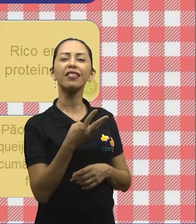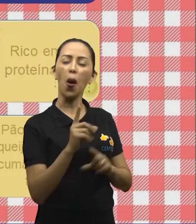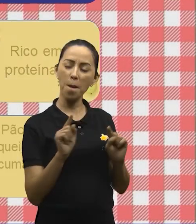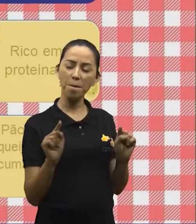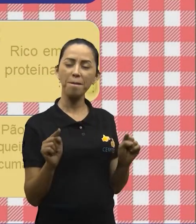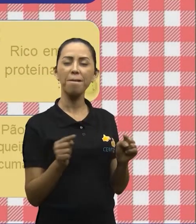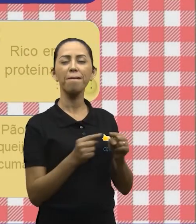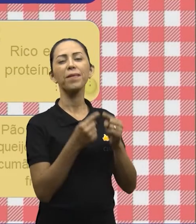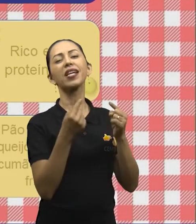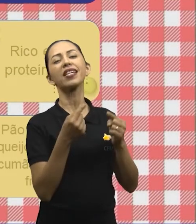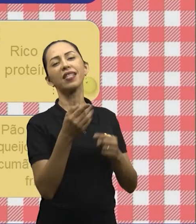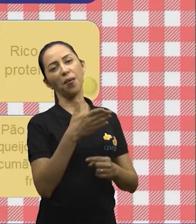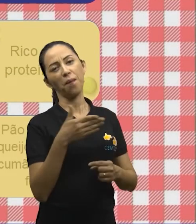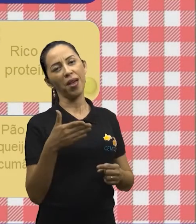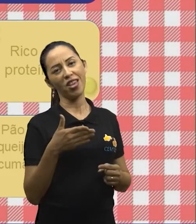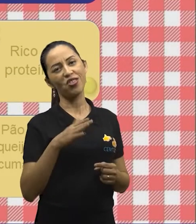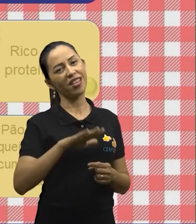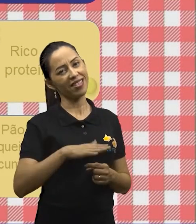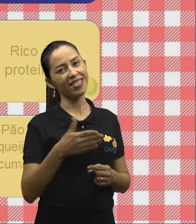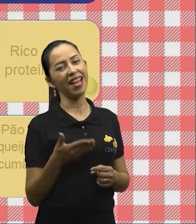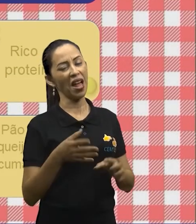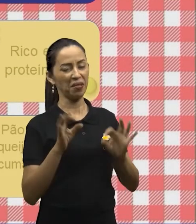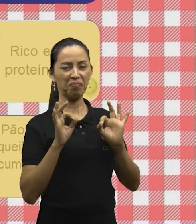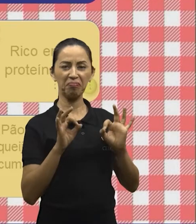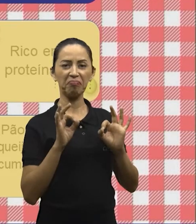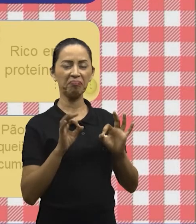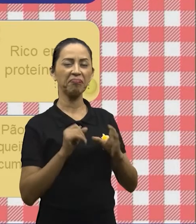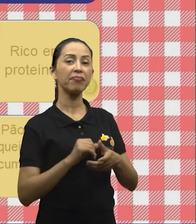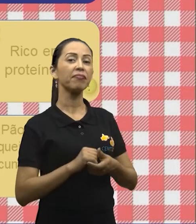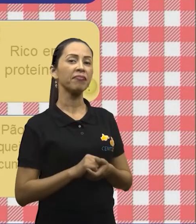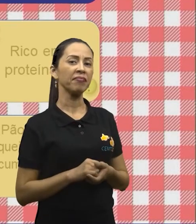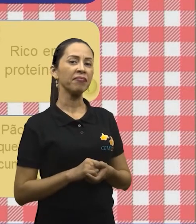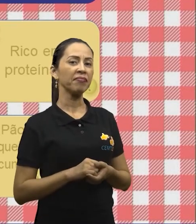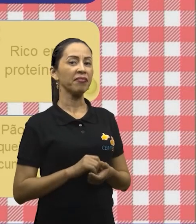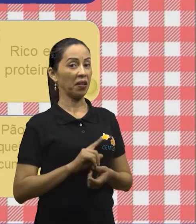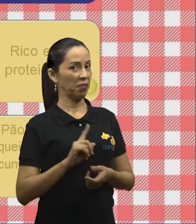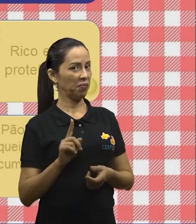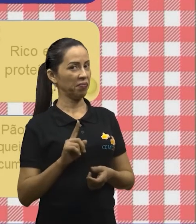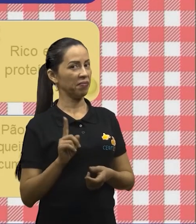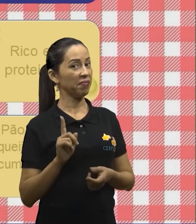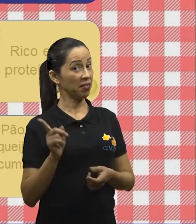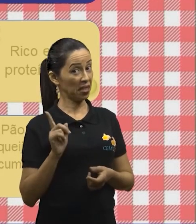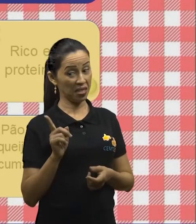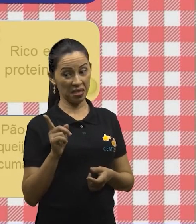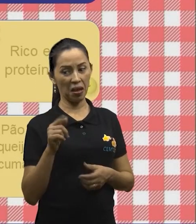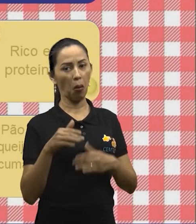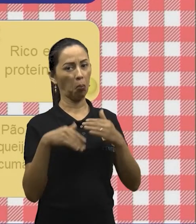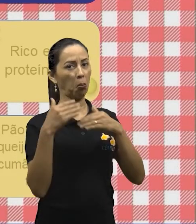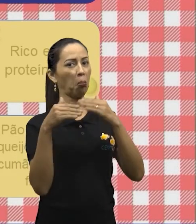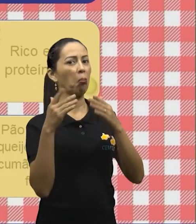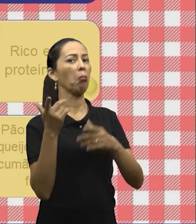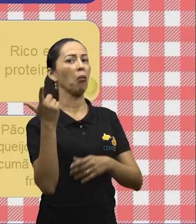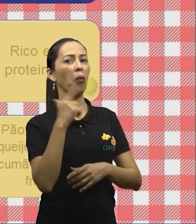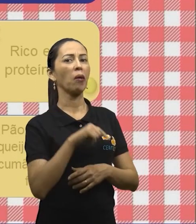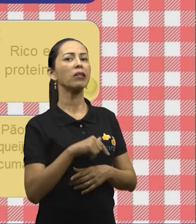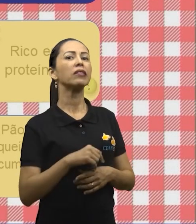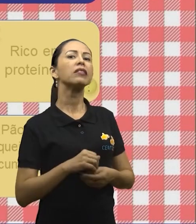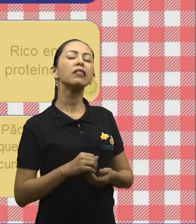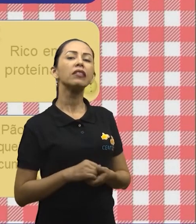Acertou! Doutora Raiane está na frente. Vamos lá. Mais um par, doutora. 5. 11.